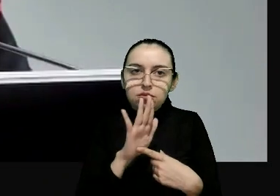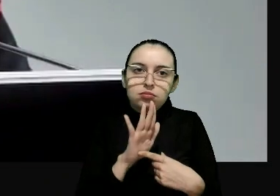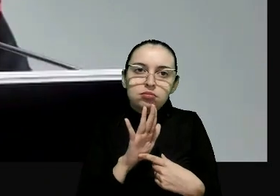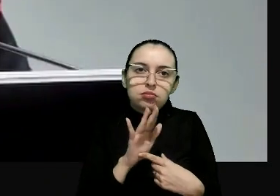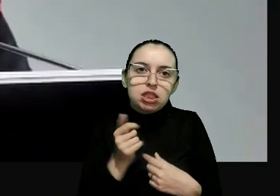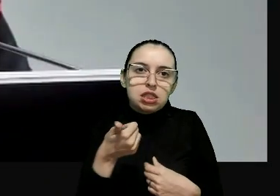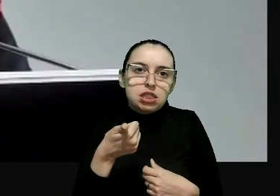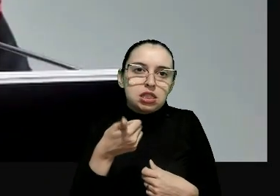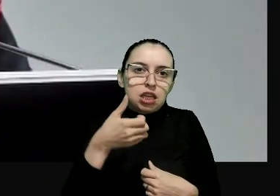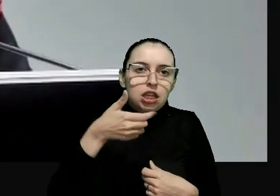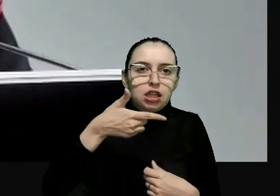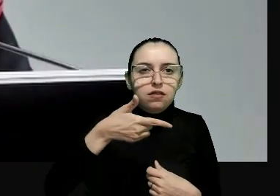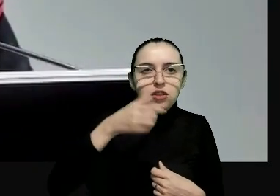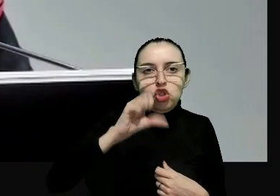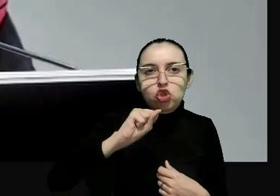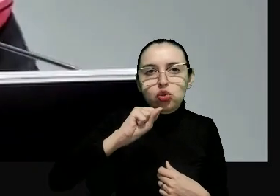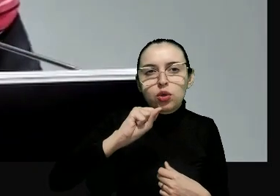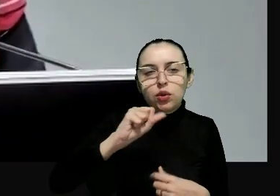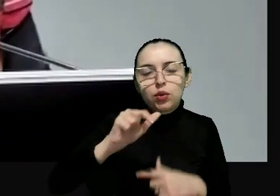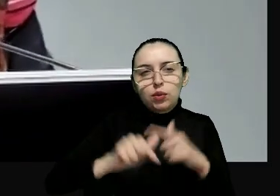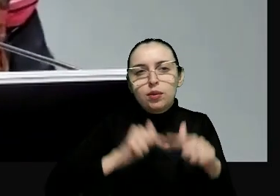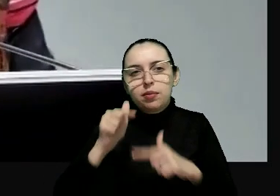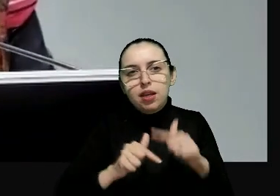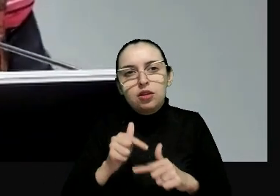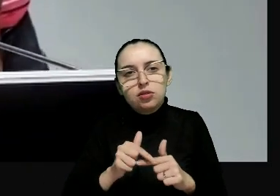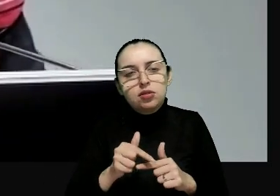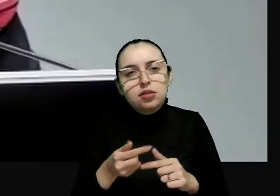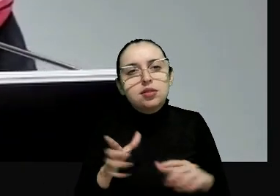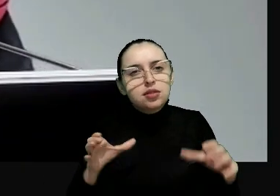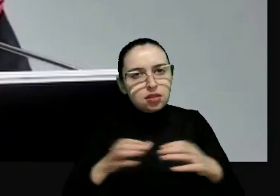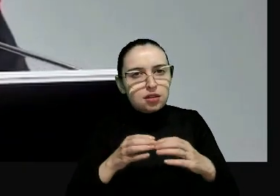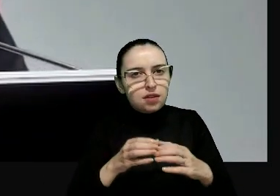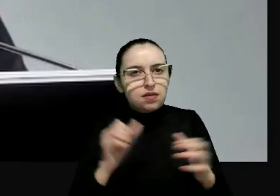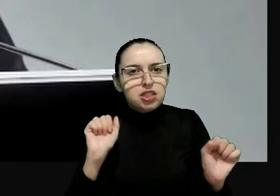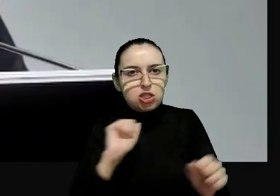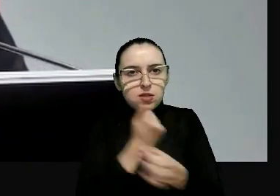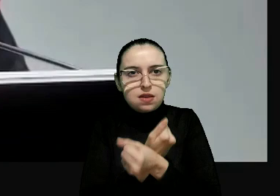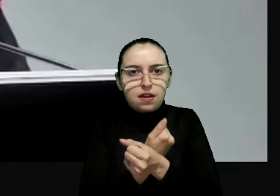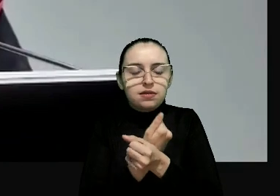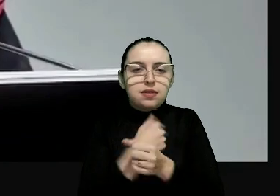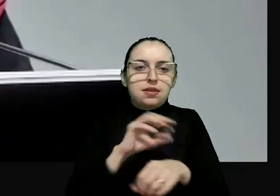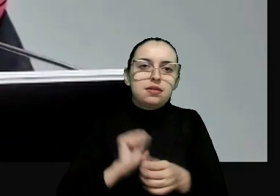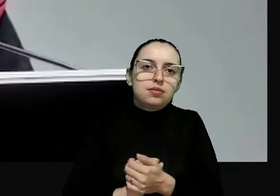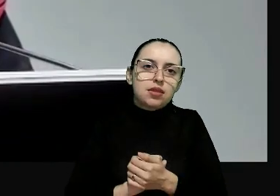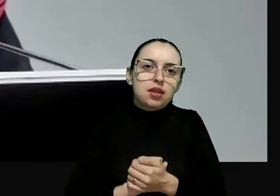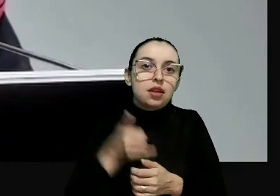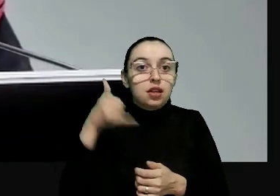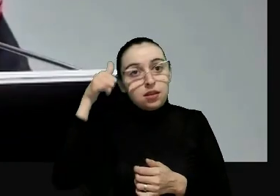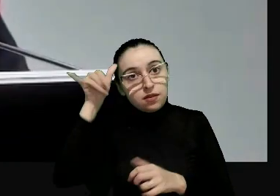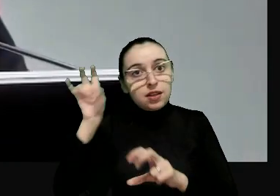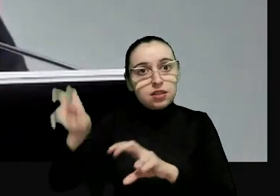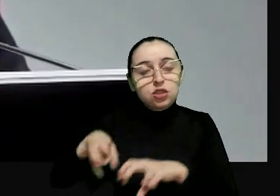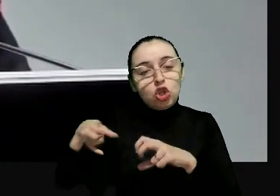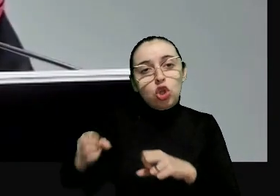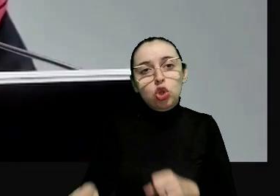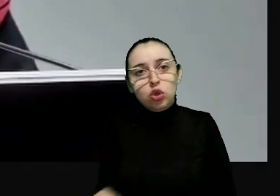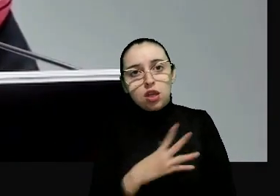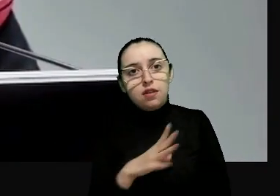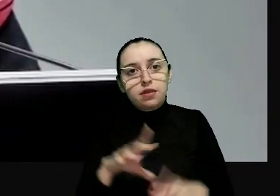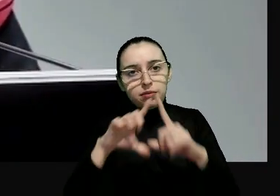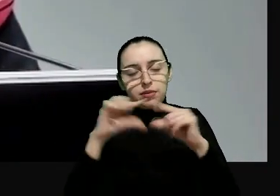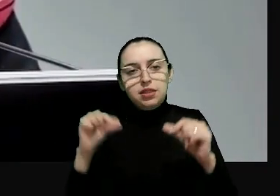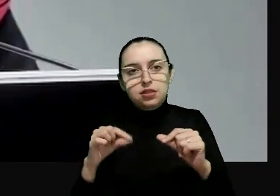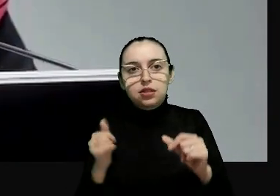pelo caso dos 128 trabalhadores que estavam em condição análoga a escravos, escravizados, na Fazenda Nova